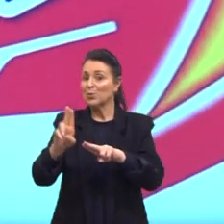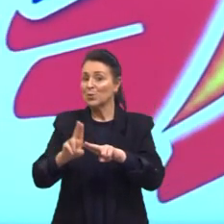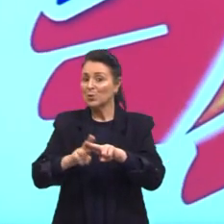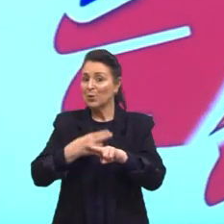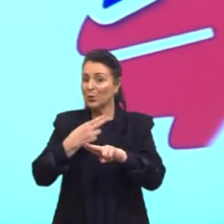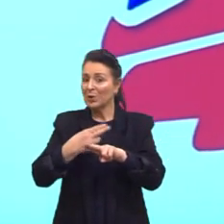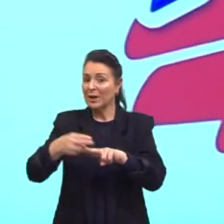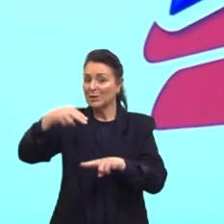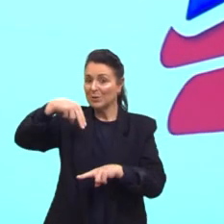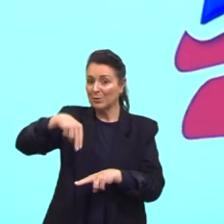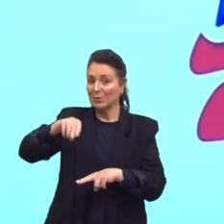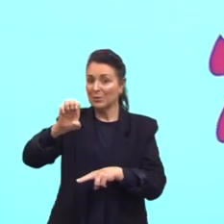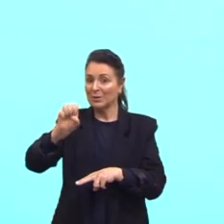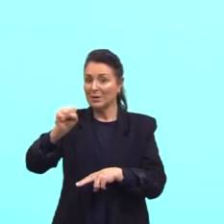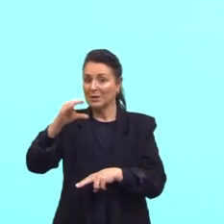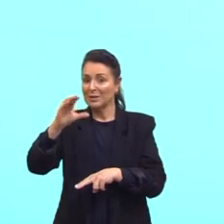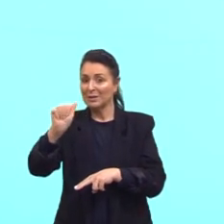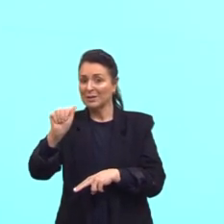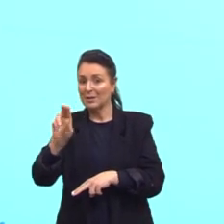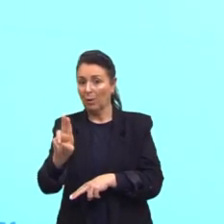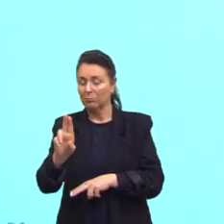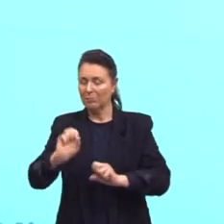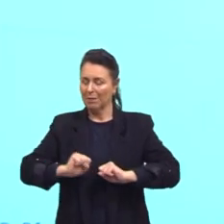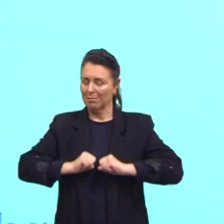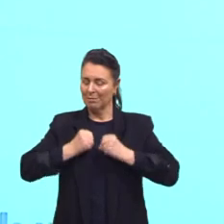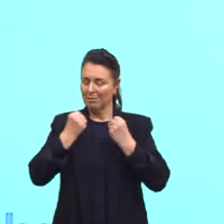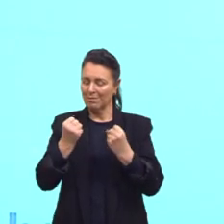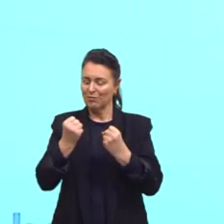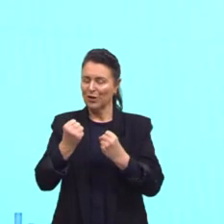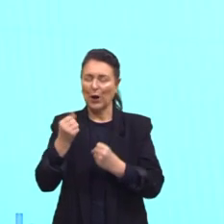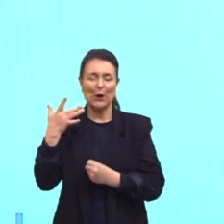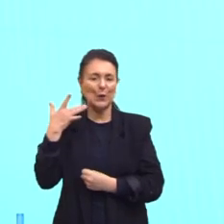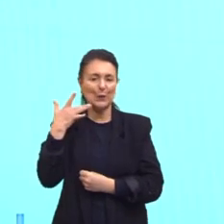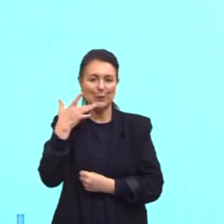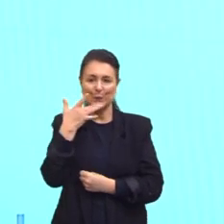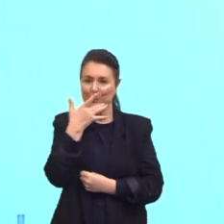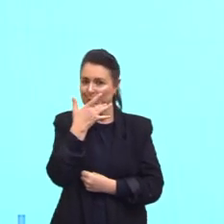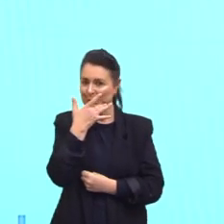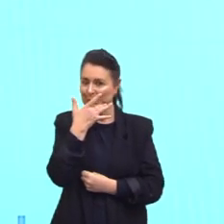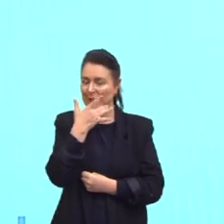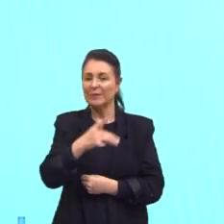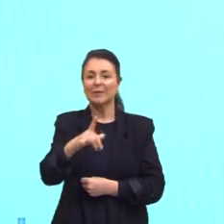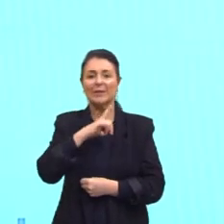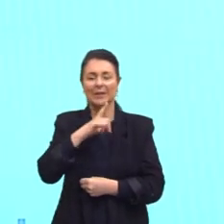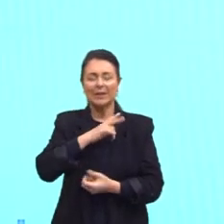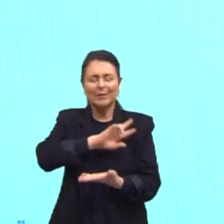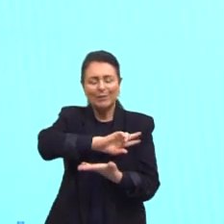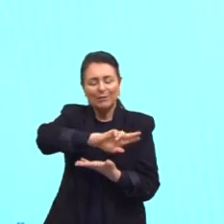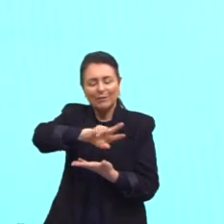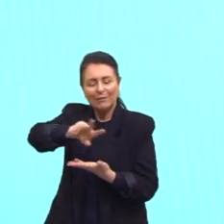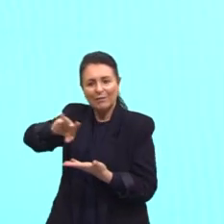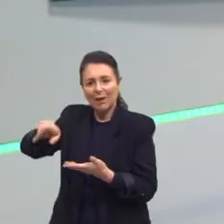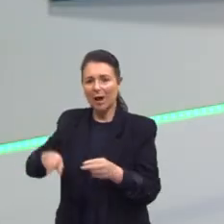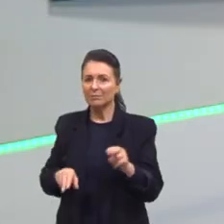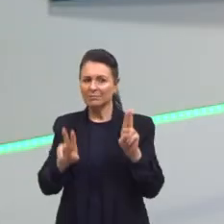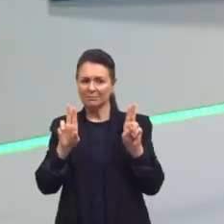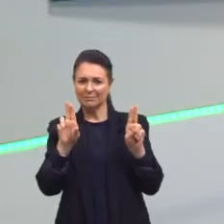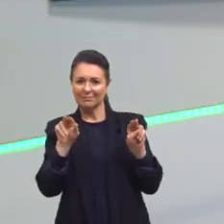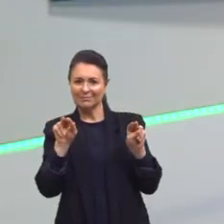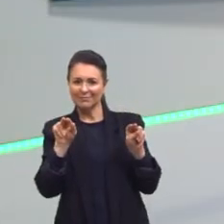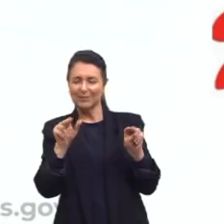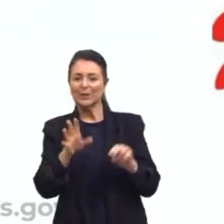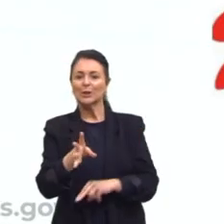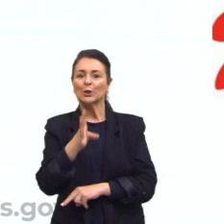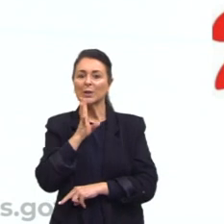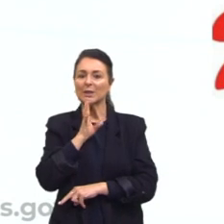Energia que dá gosto. Então, aqui a gente tem vários slogans conhecidos